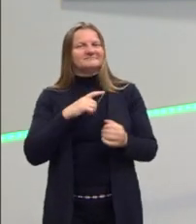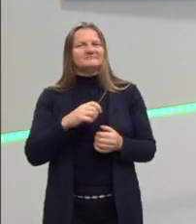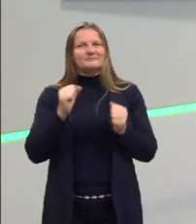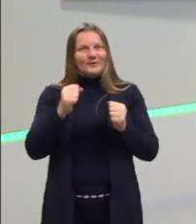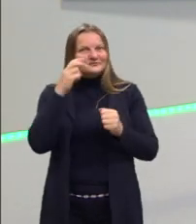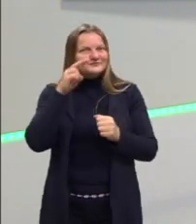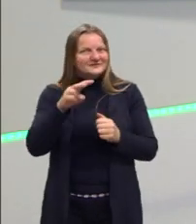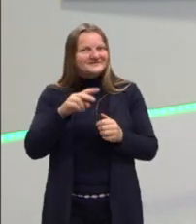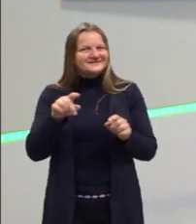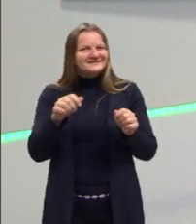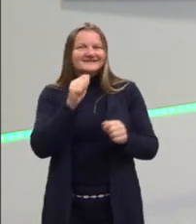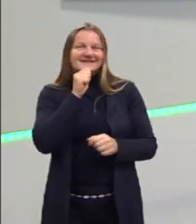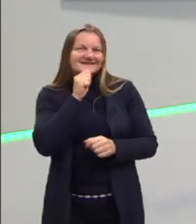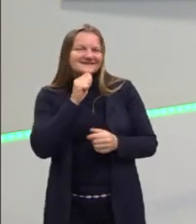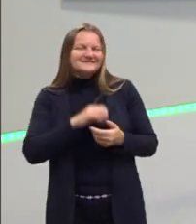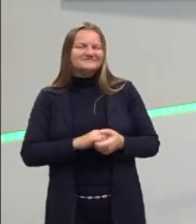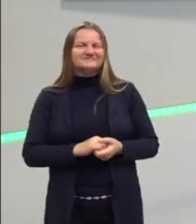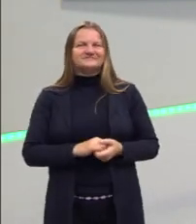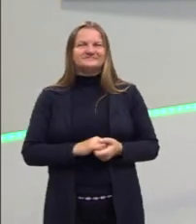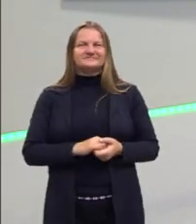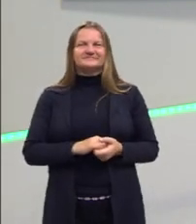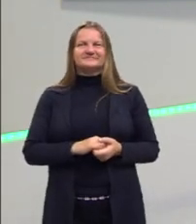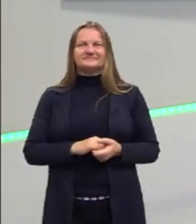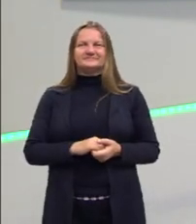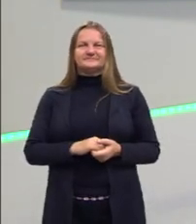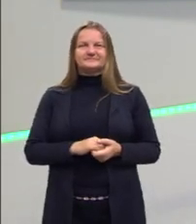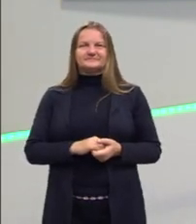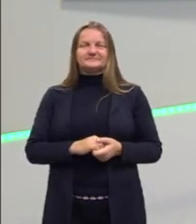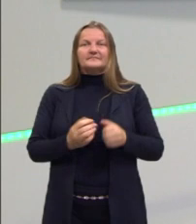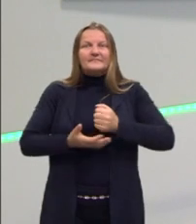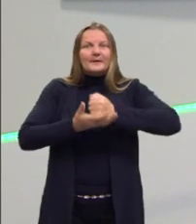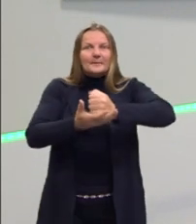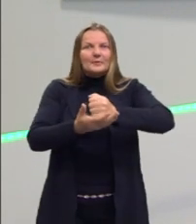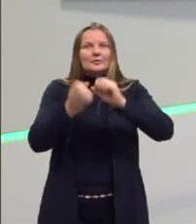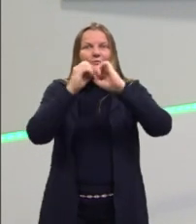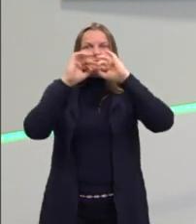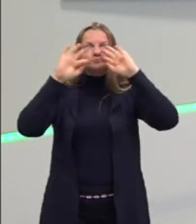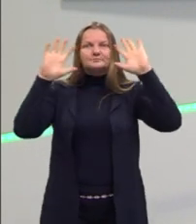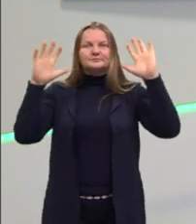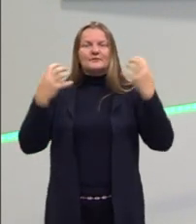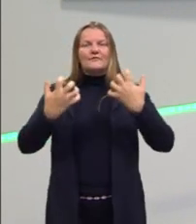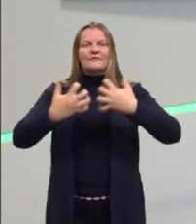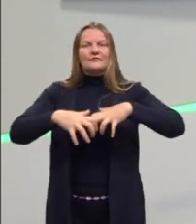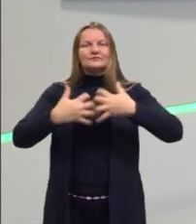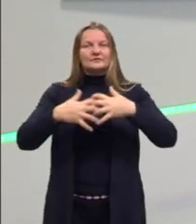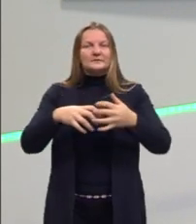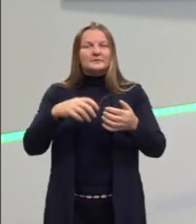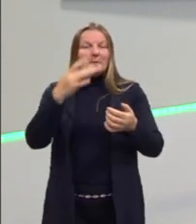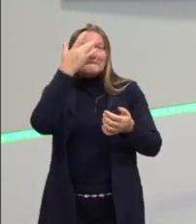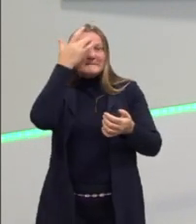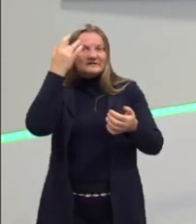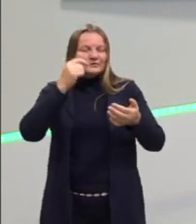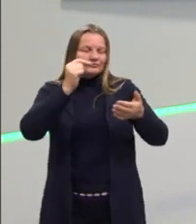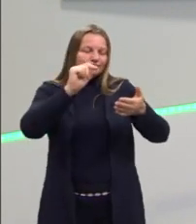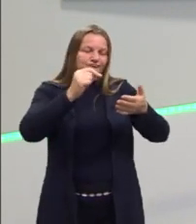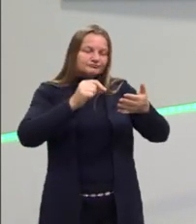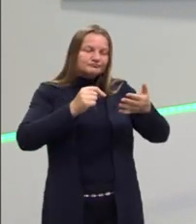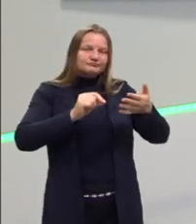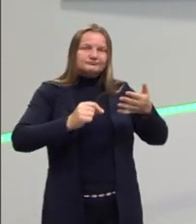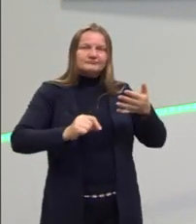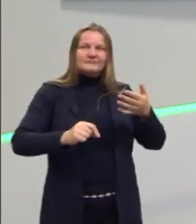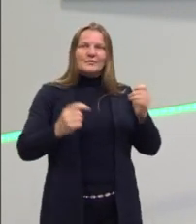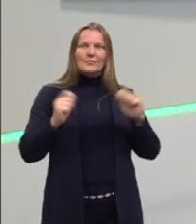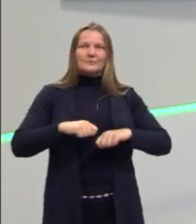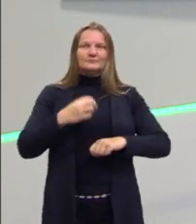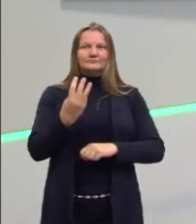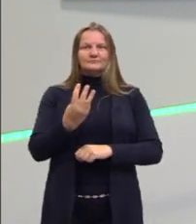assistir. E aí, isso vai te ajudar a entender como funciona a correção da competência 3. Porque tu vai ter